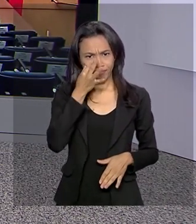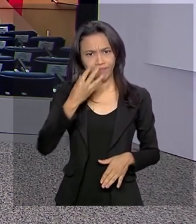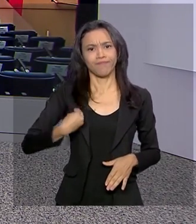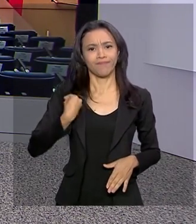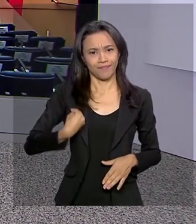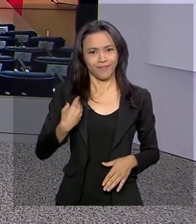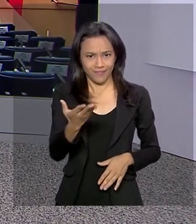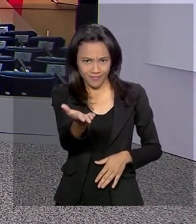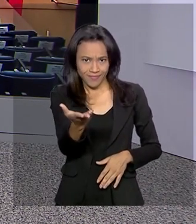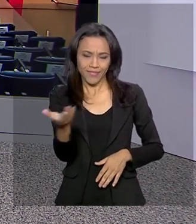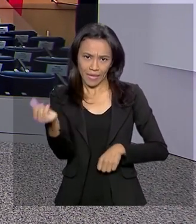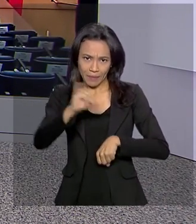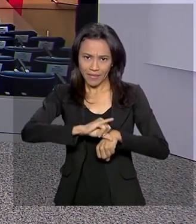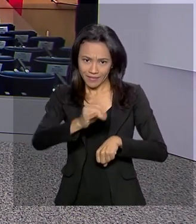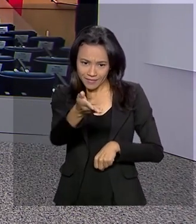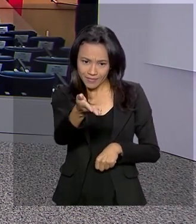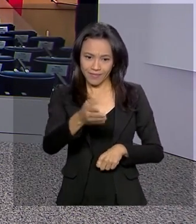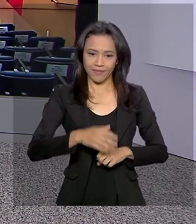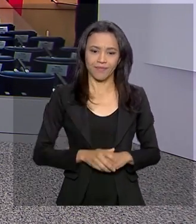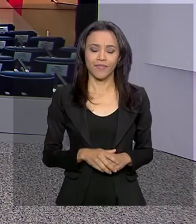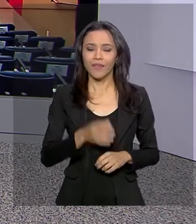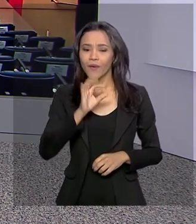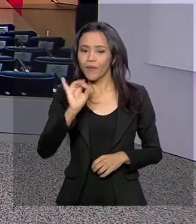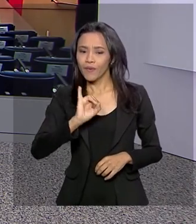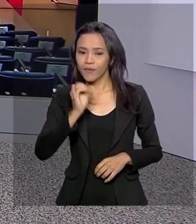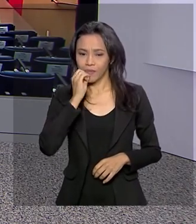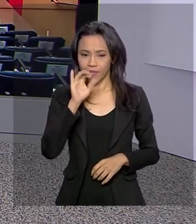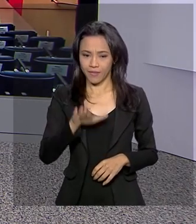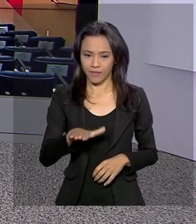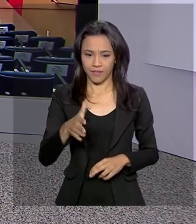capital alagoana. Olá, Pablo. Boa tarde para você.